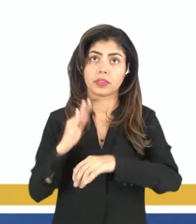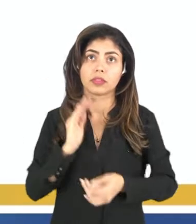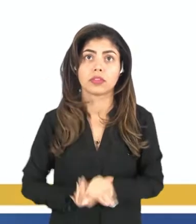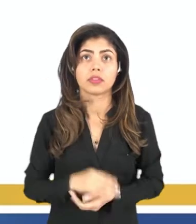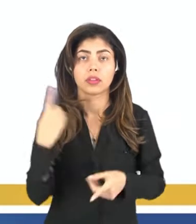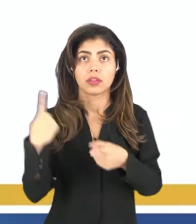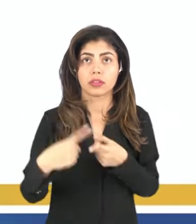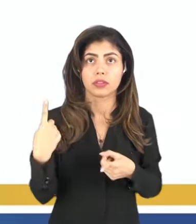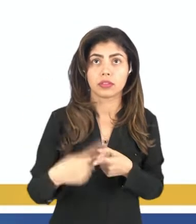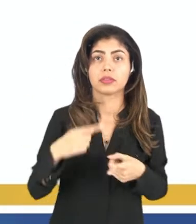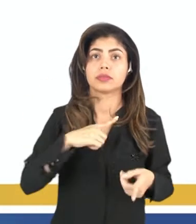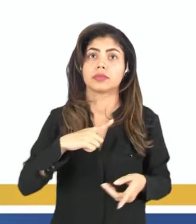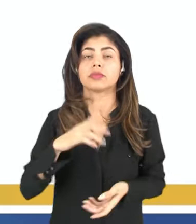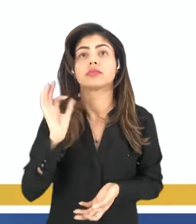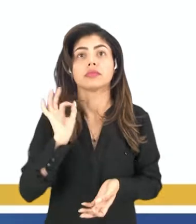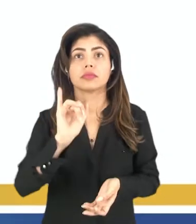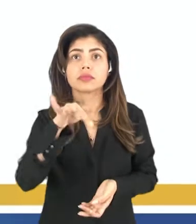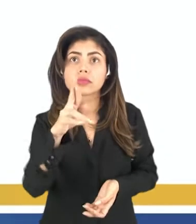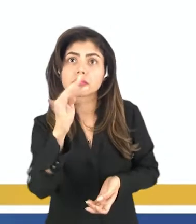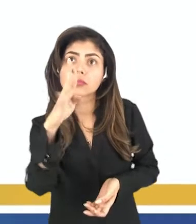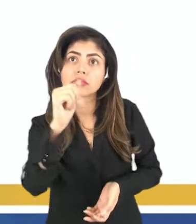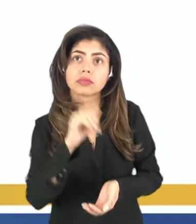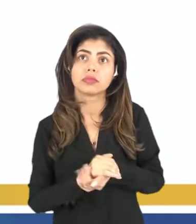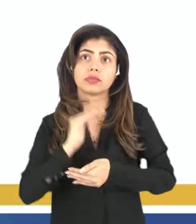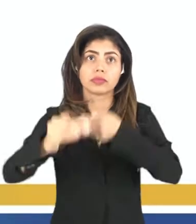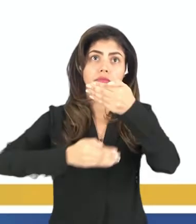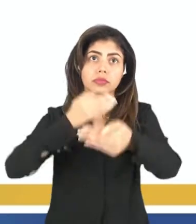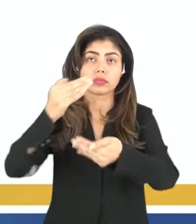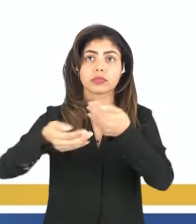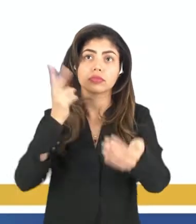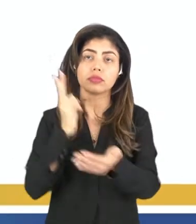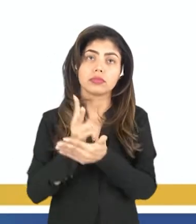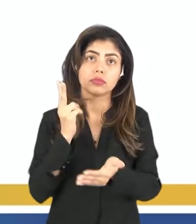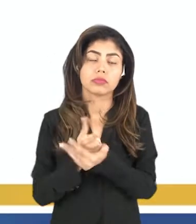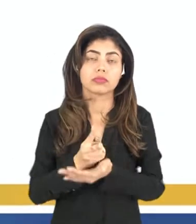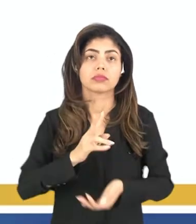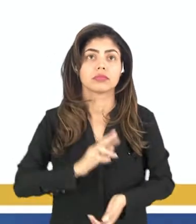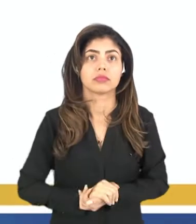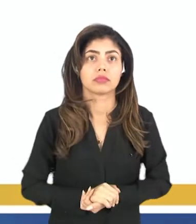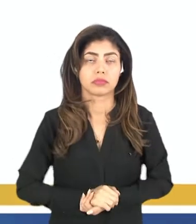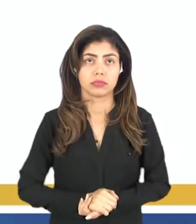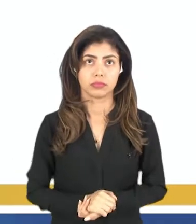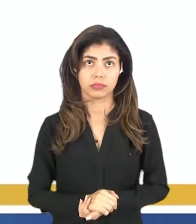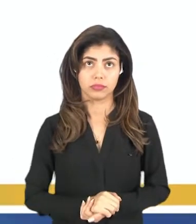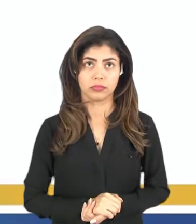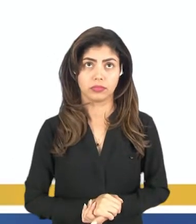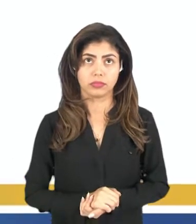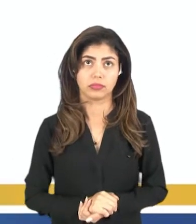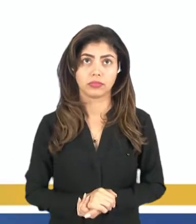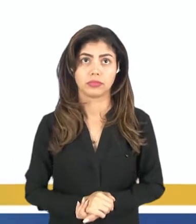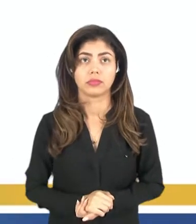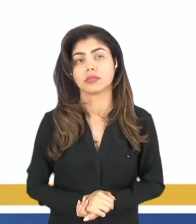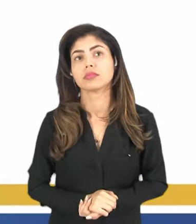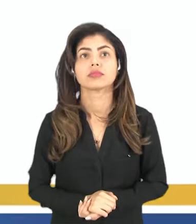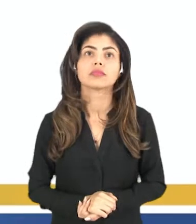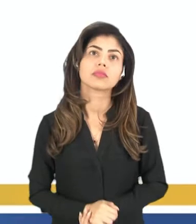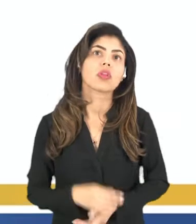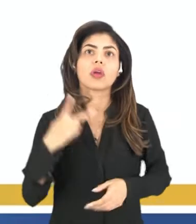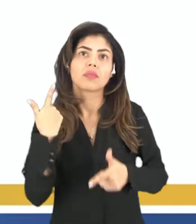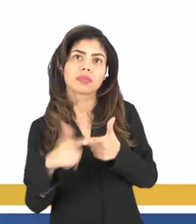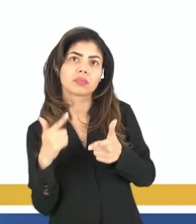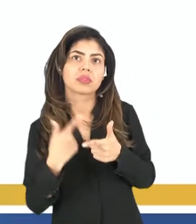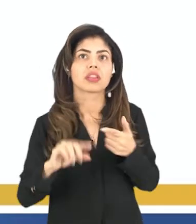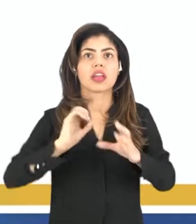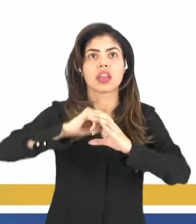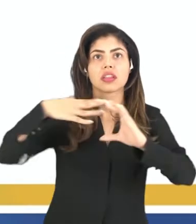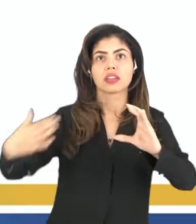praticantes por causa das incertezas pertinentes ao desenvolvimento das mesmas, né? O risco